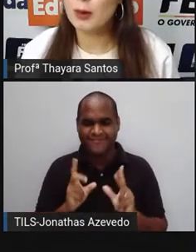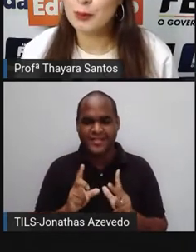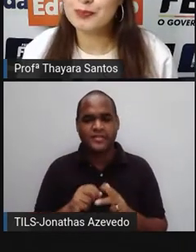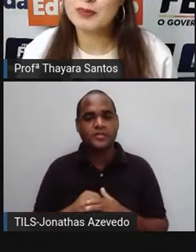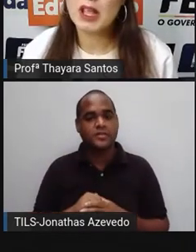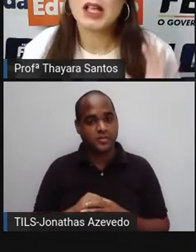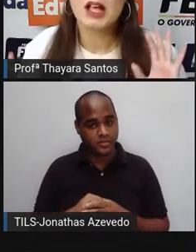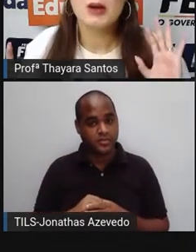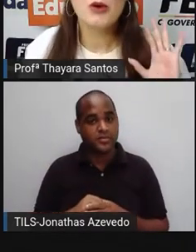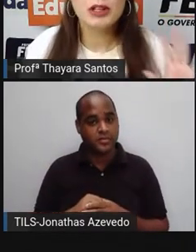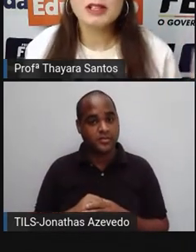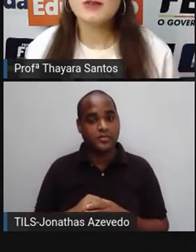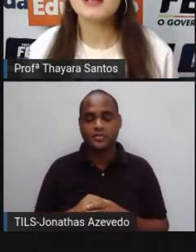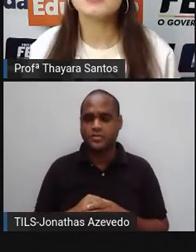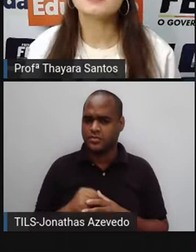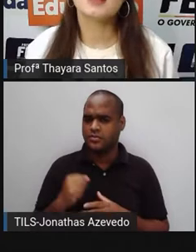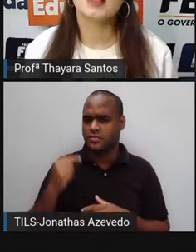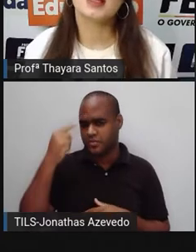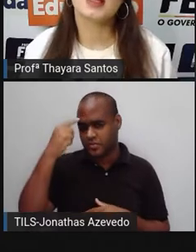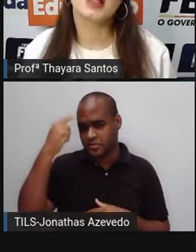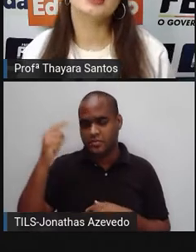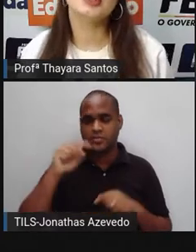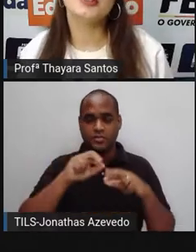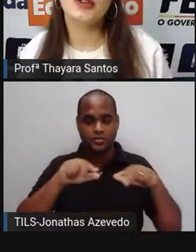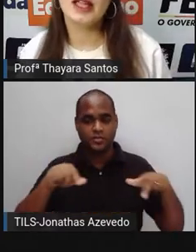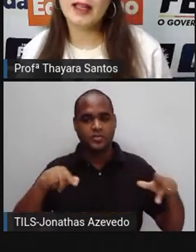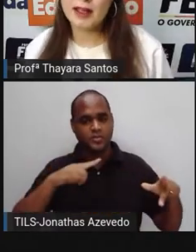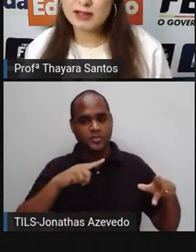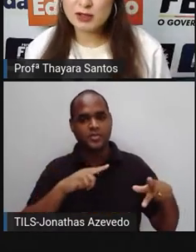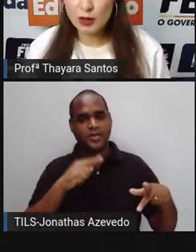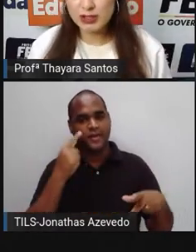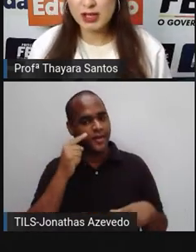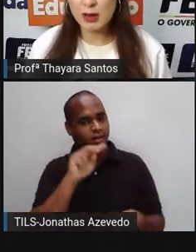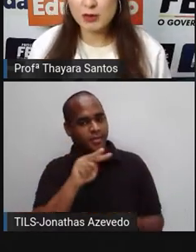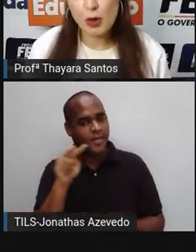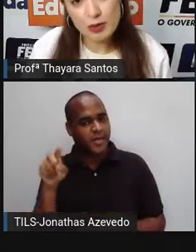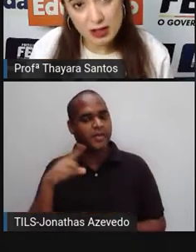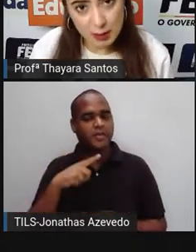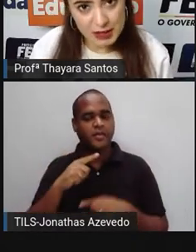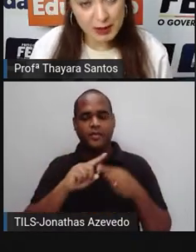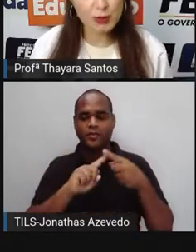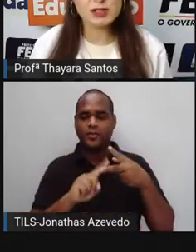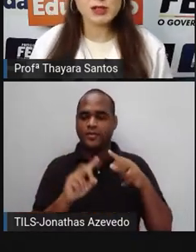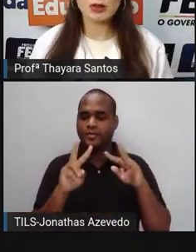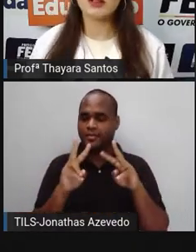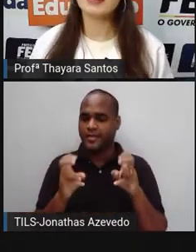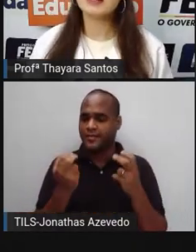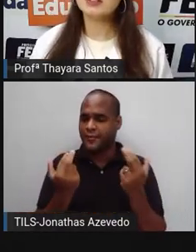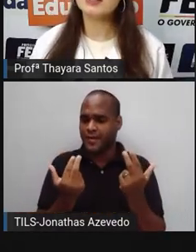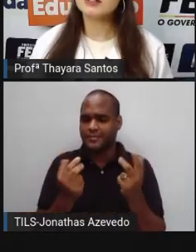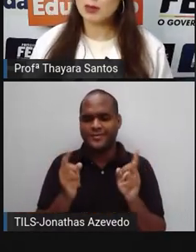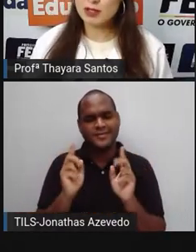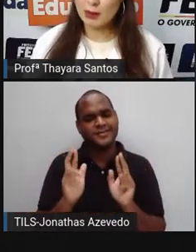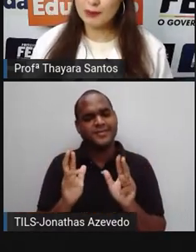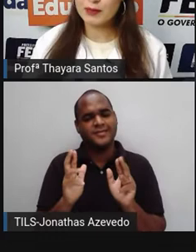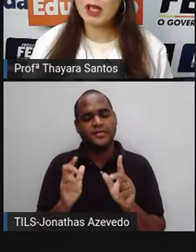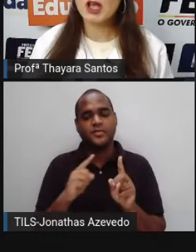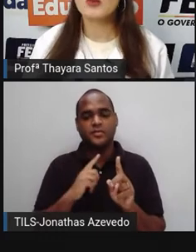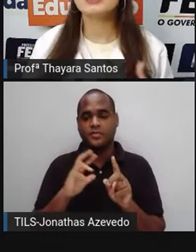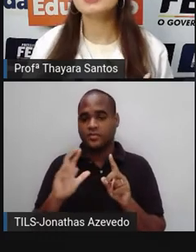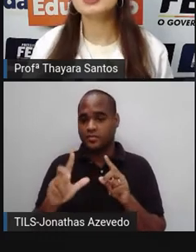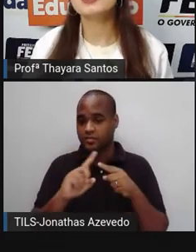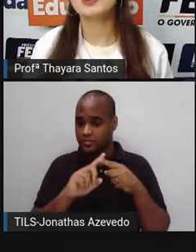Então, muitas vezes a gente vê esses dois termos como sendo a mesma coisa, só que na verdade eles não são.